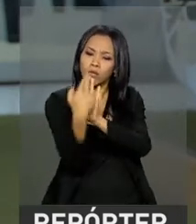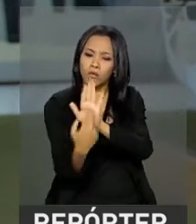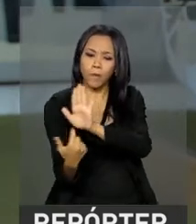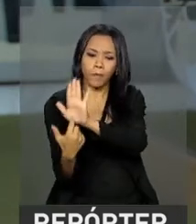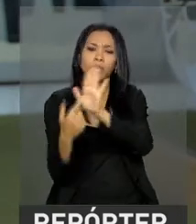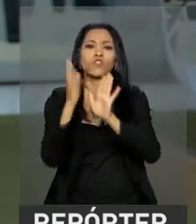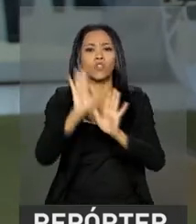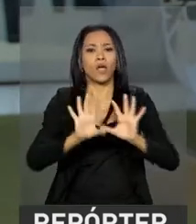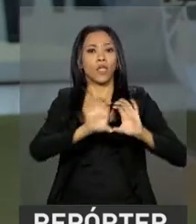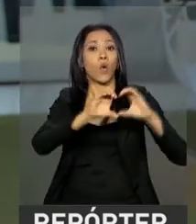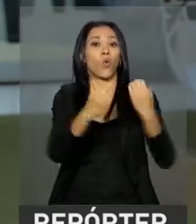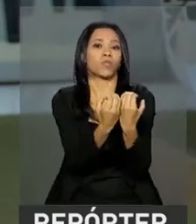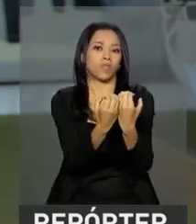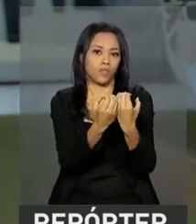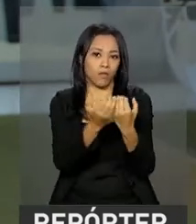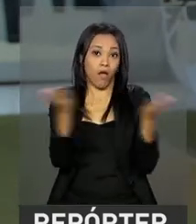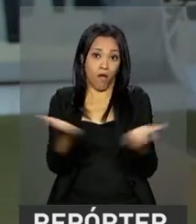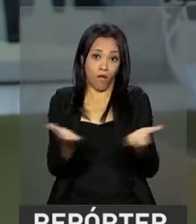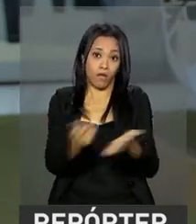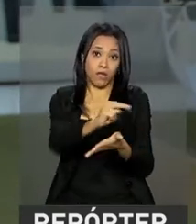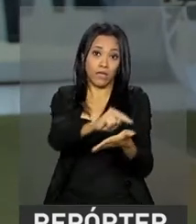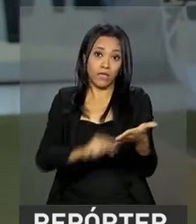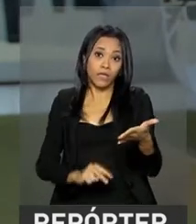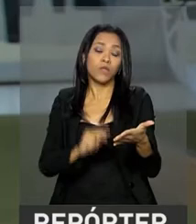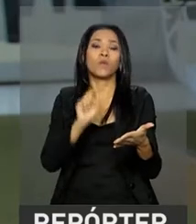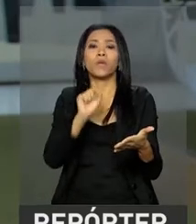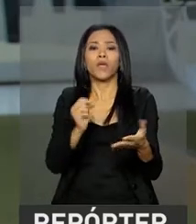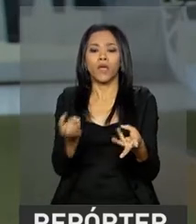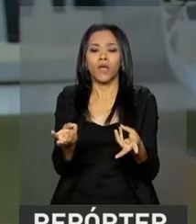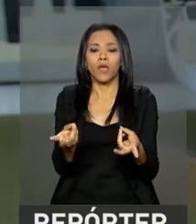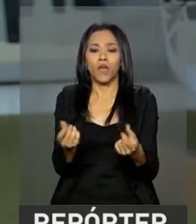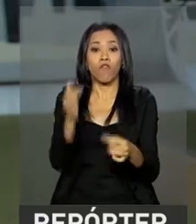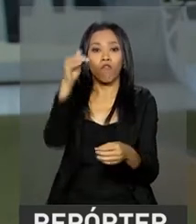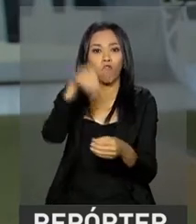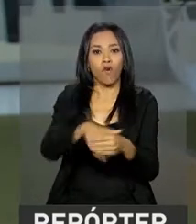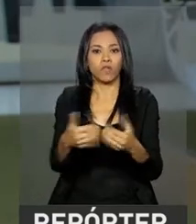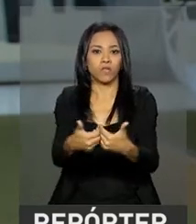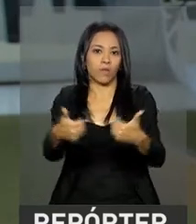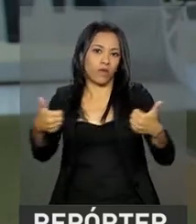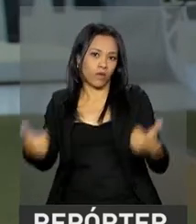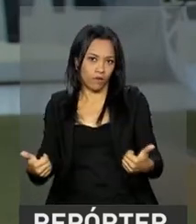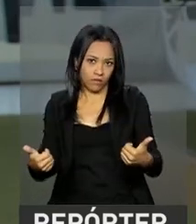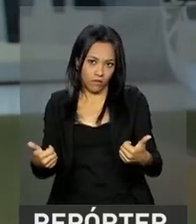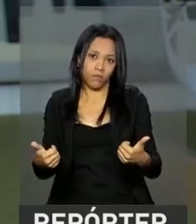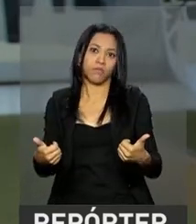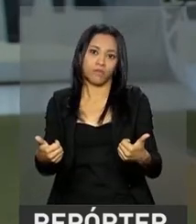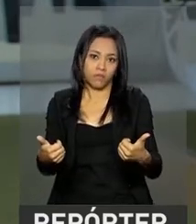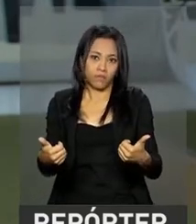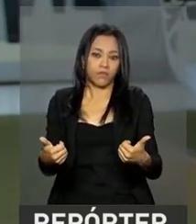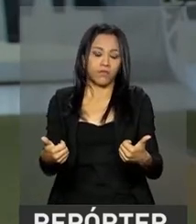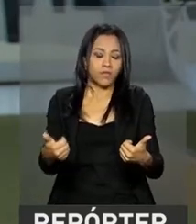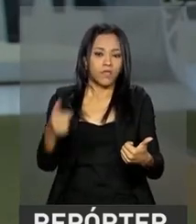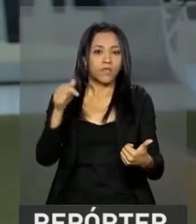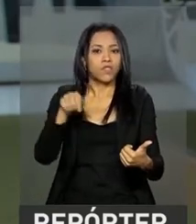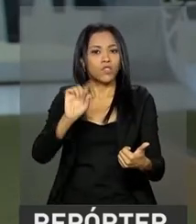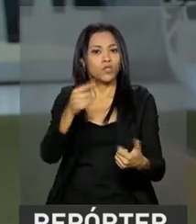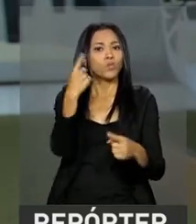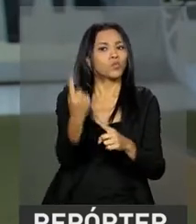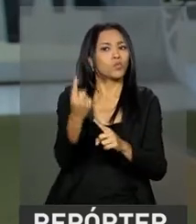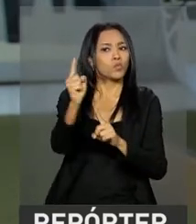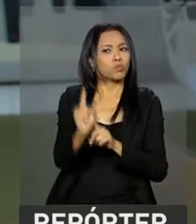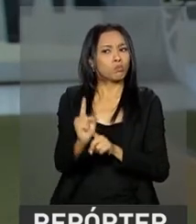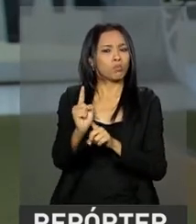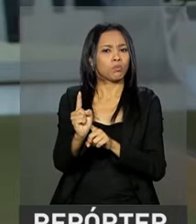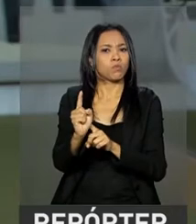na comissão, agora estão sendo lidos votos em separado, votos alternativos, inclusive, de um senador da